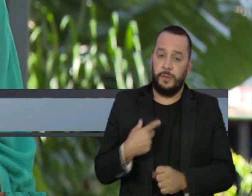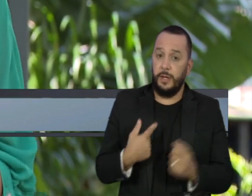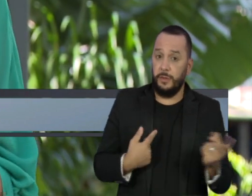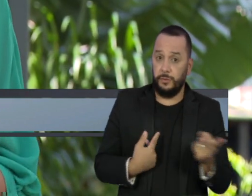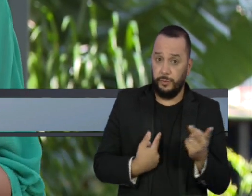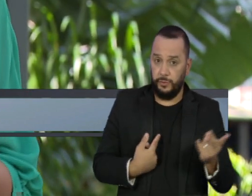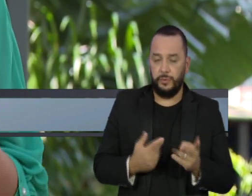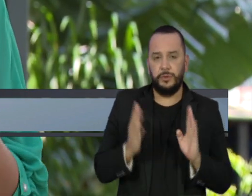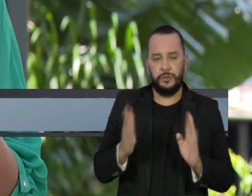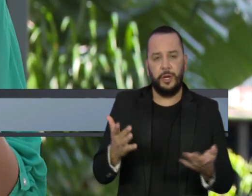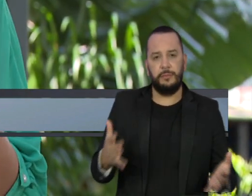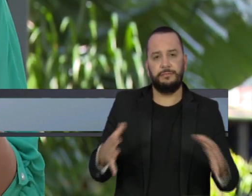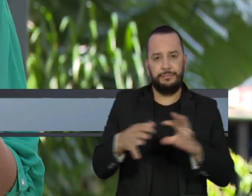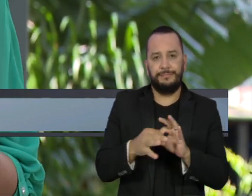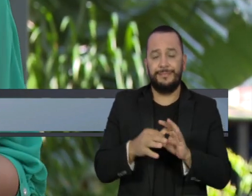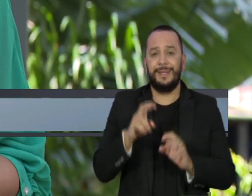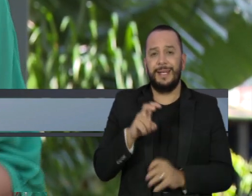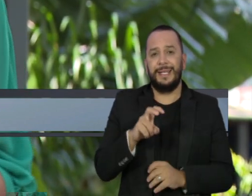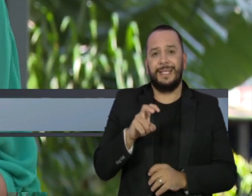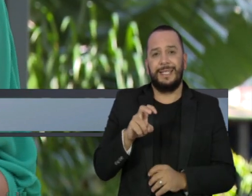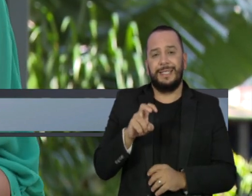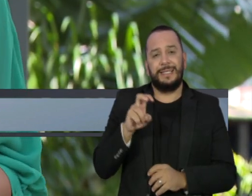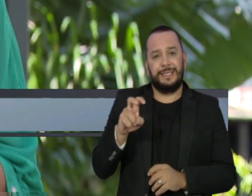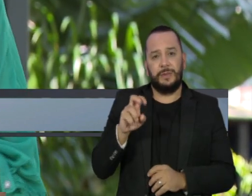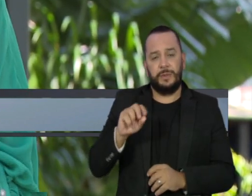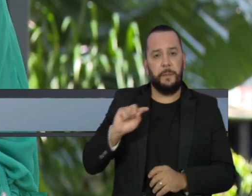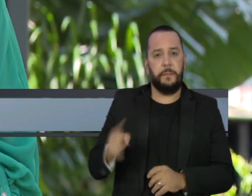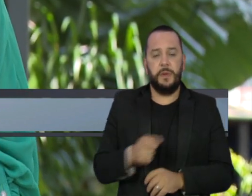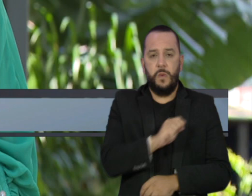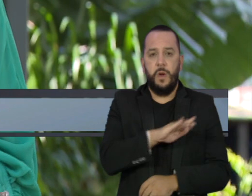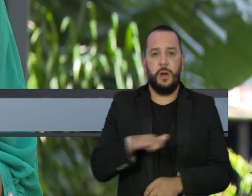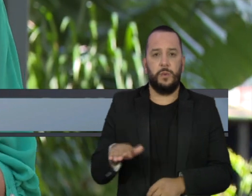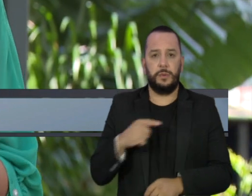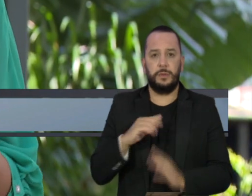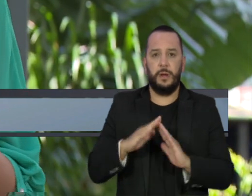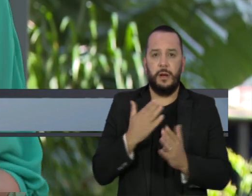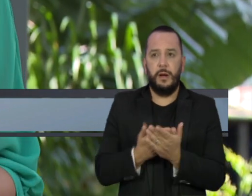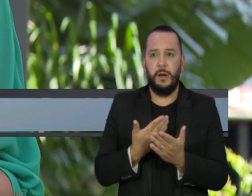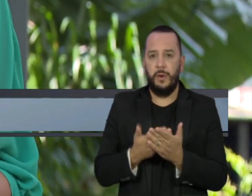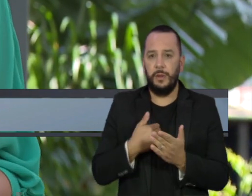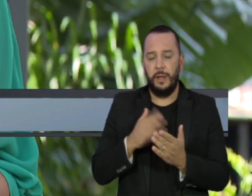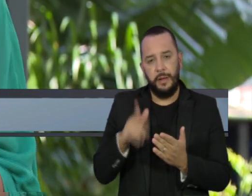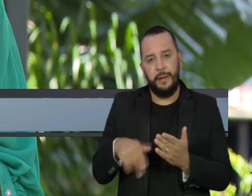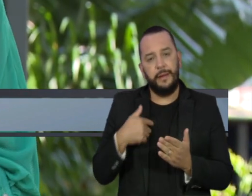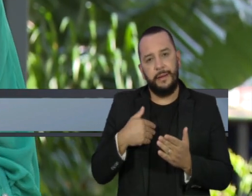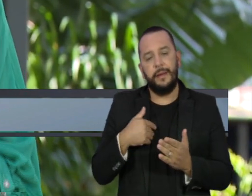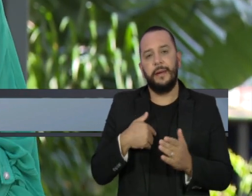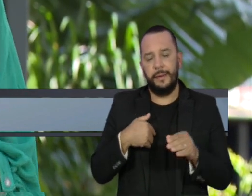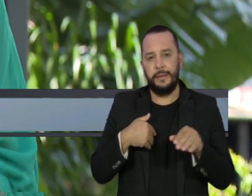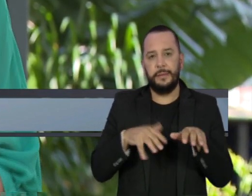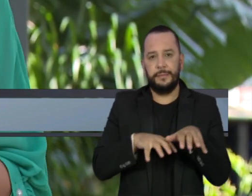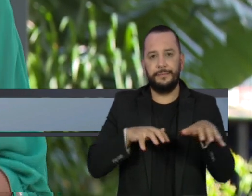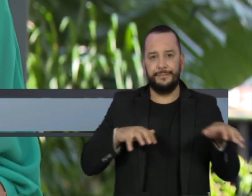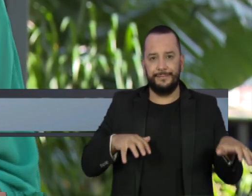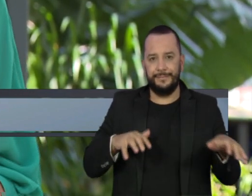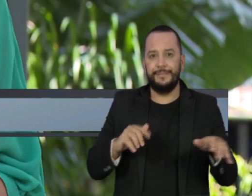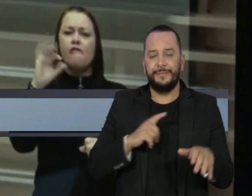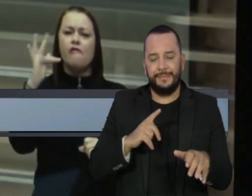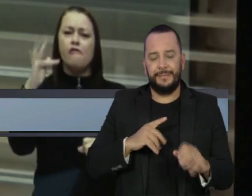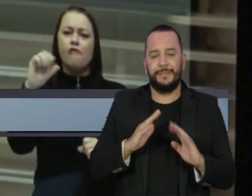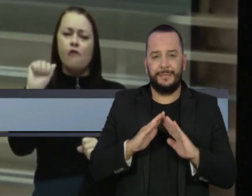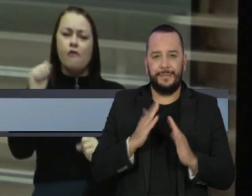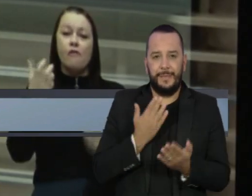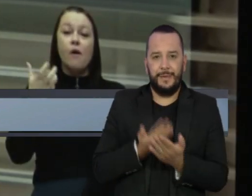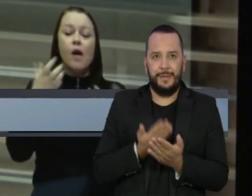somam juntas mais de 550 mil estudantes. As aulas vão acontecer de maneira remota, por meio do projeto Aula em Casa,